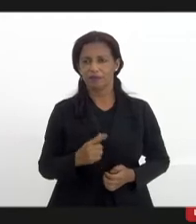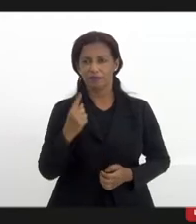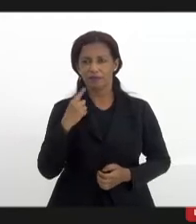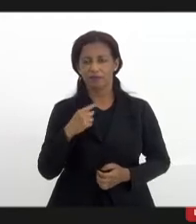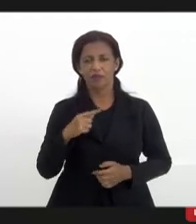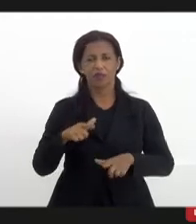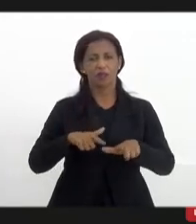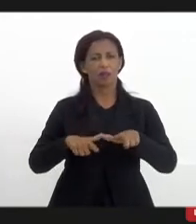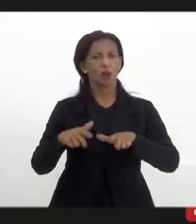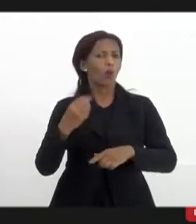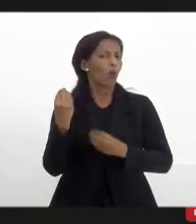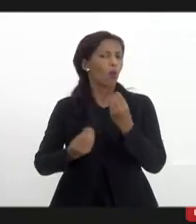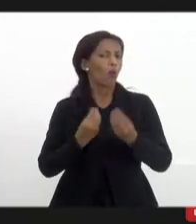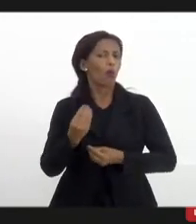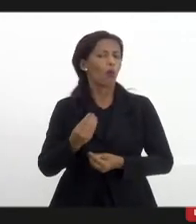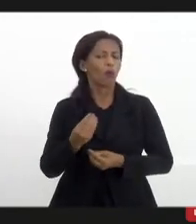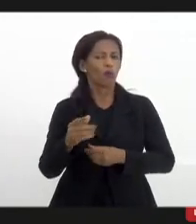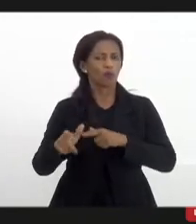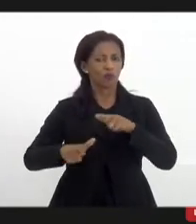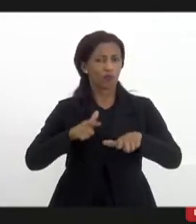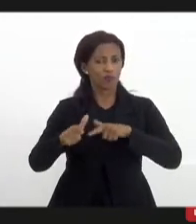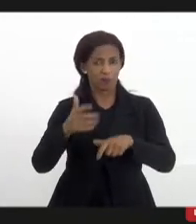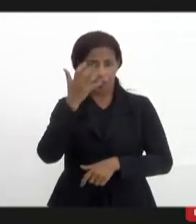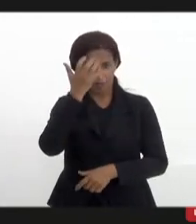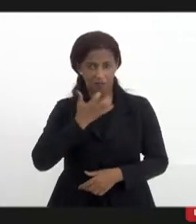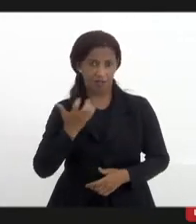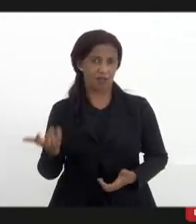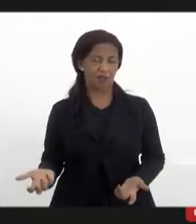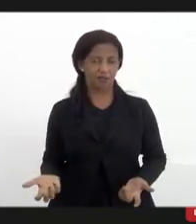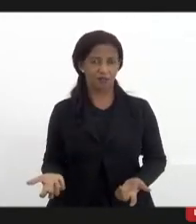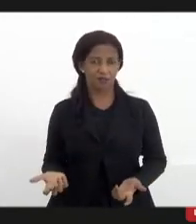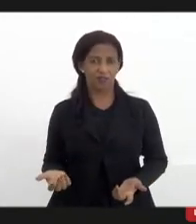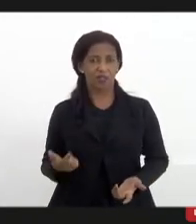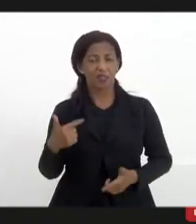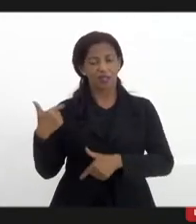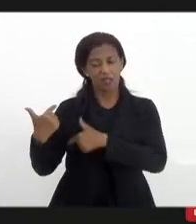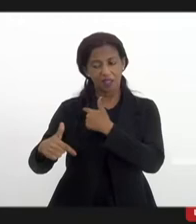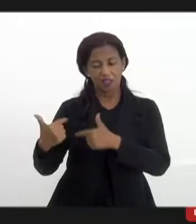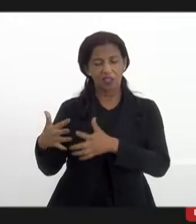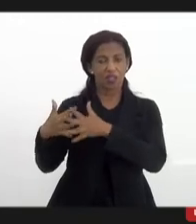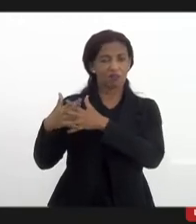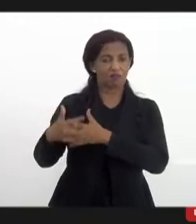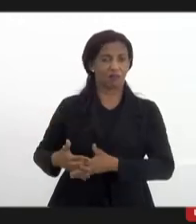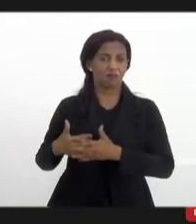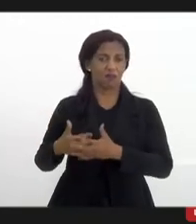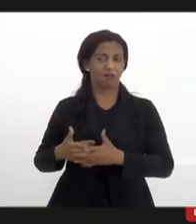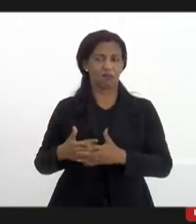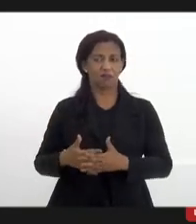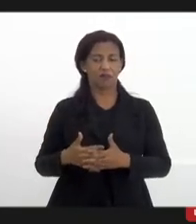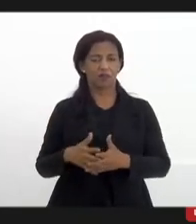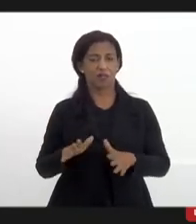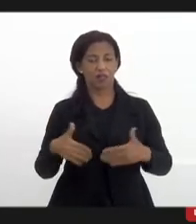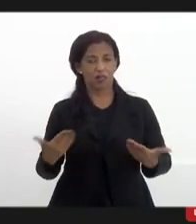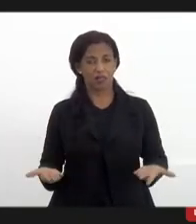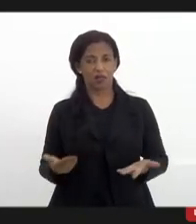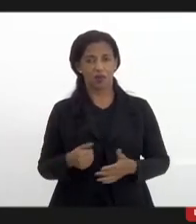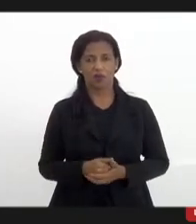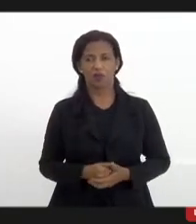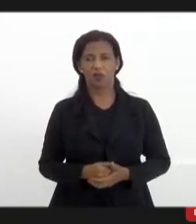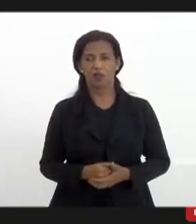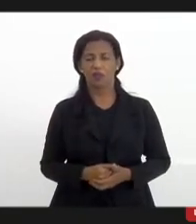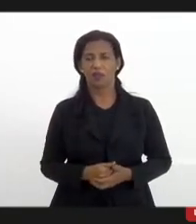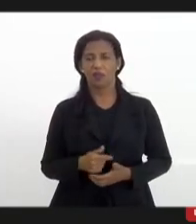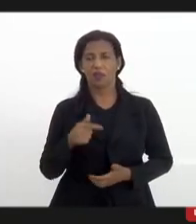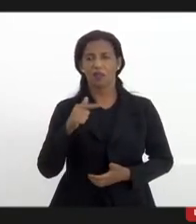trabalho a sério todas as rádios comunitárias trabalham a sério e aí a gente acaba trabalhando o nosso trabalho então essa questão